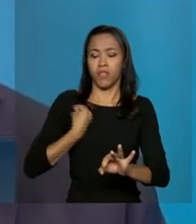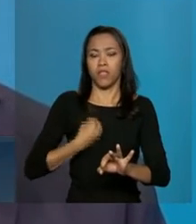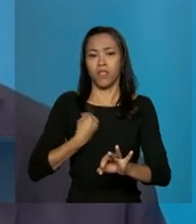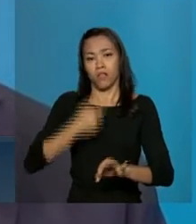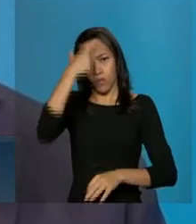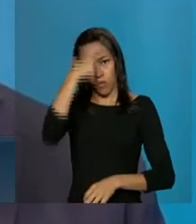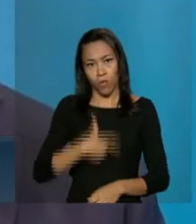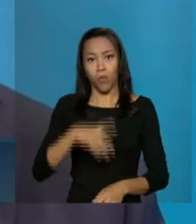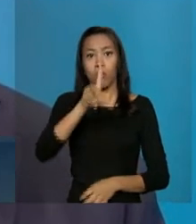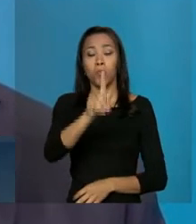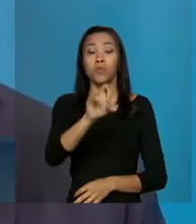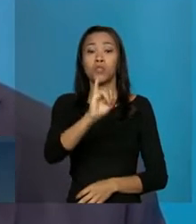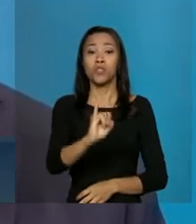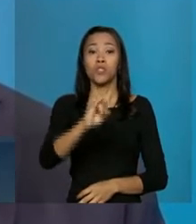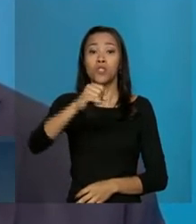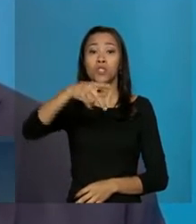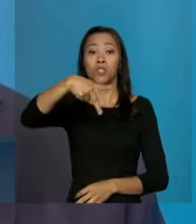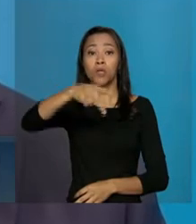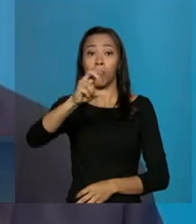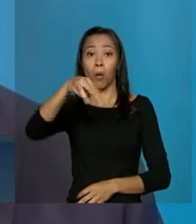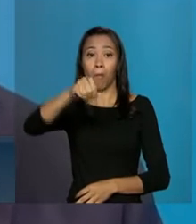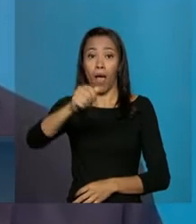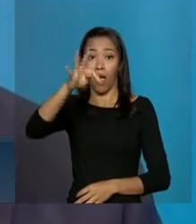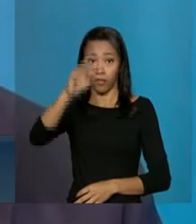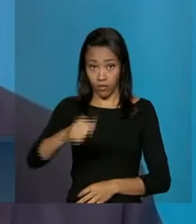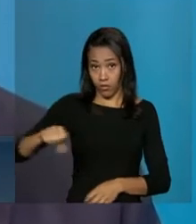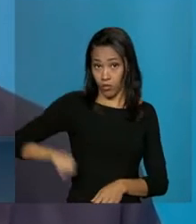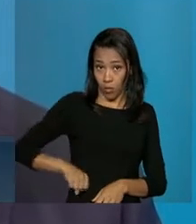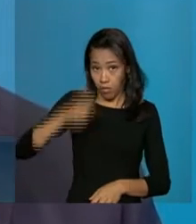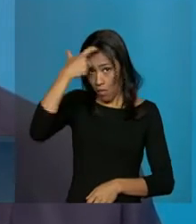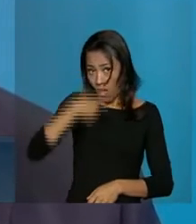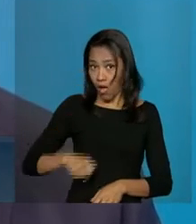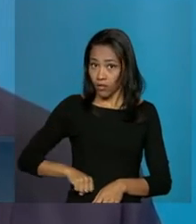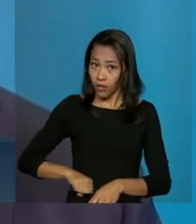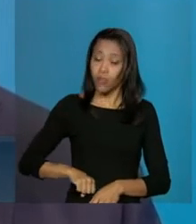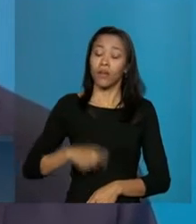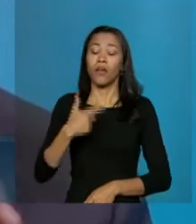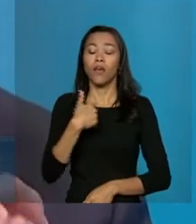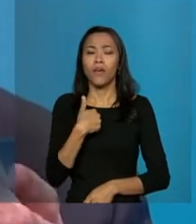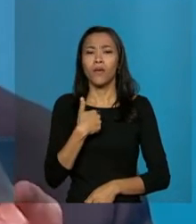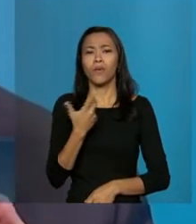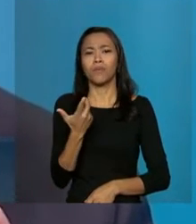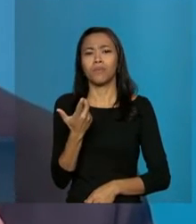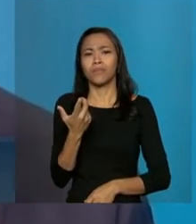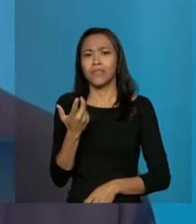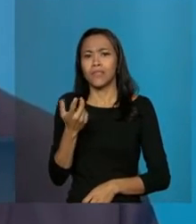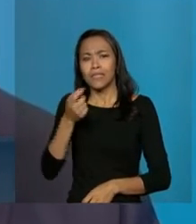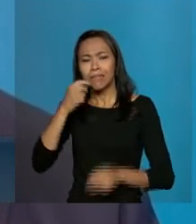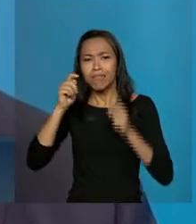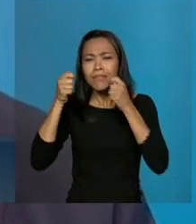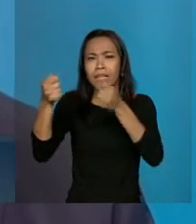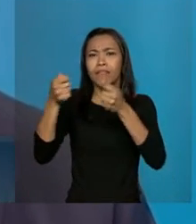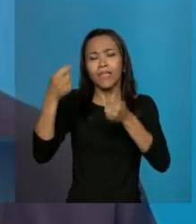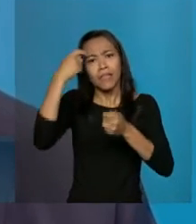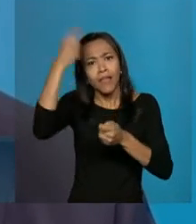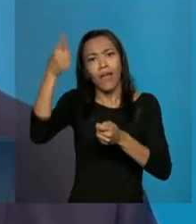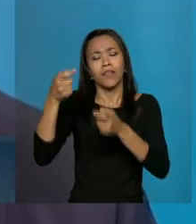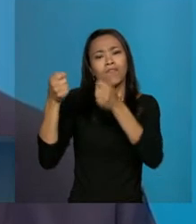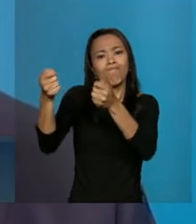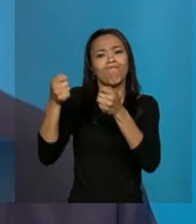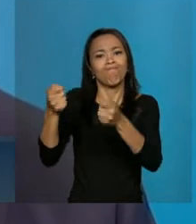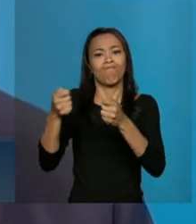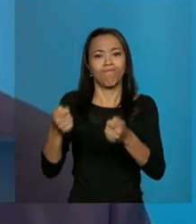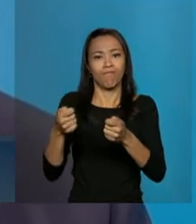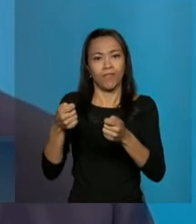eu vim, por exemplo, a me tornar o defensor dos grandes contenciosos do Brasil no sistema de